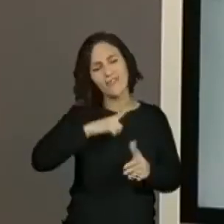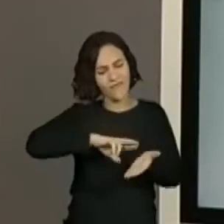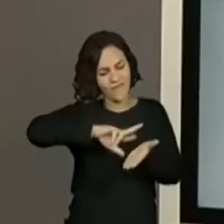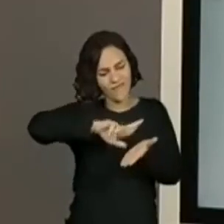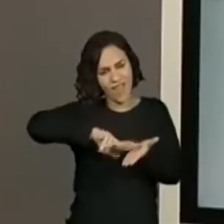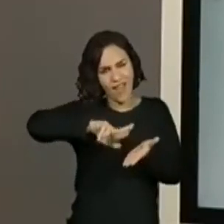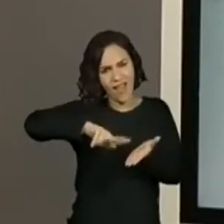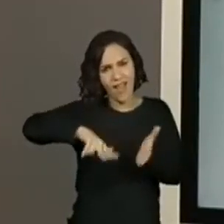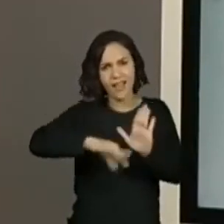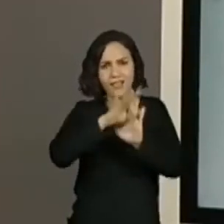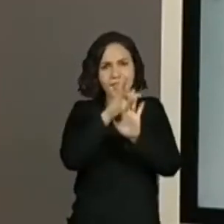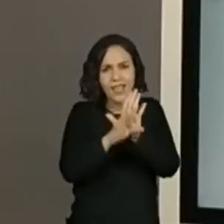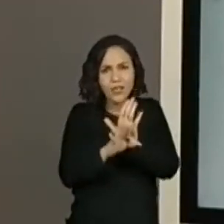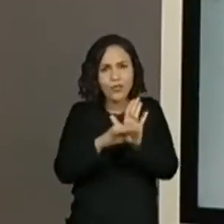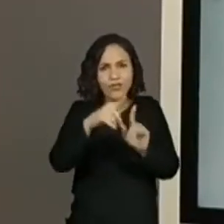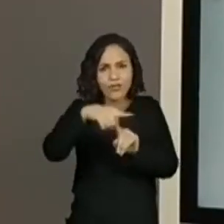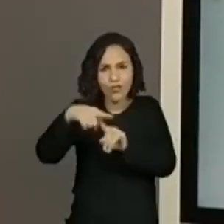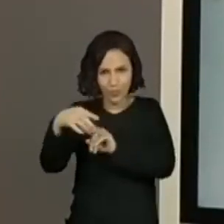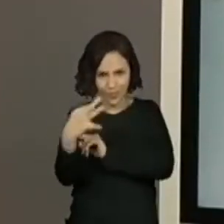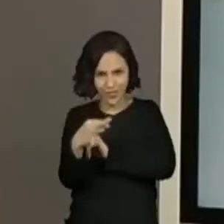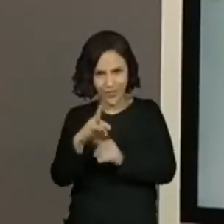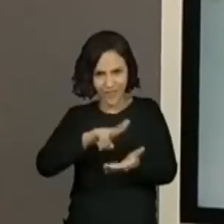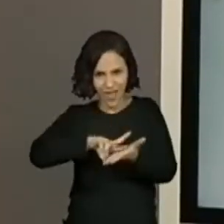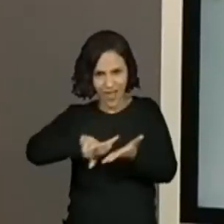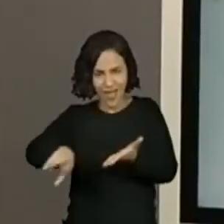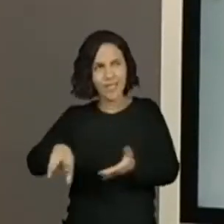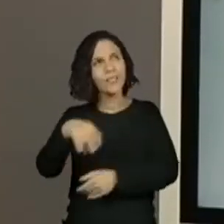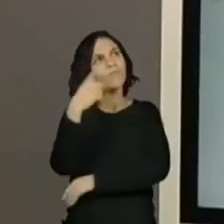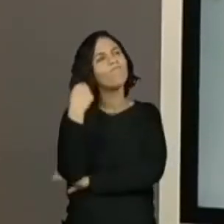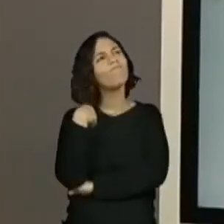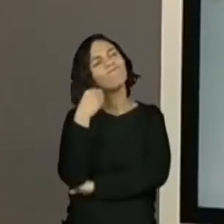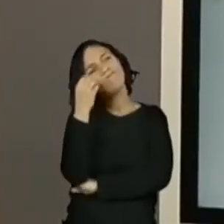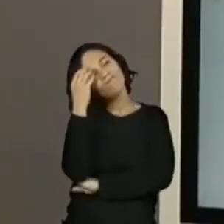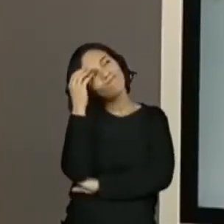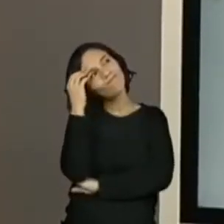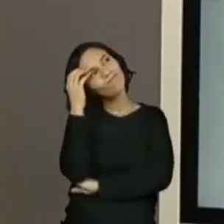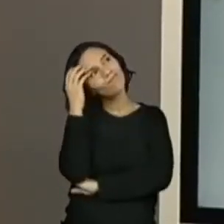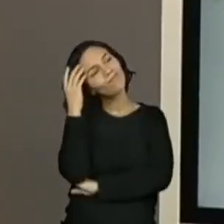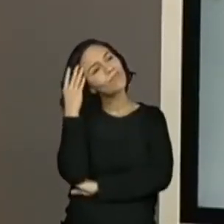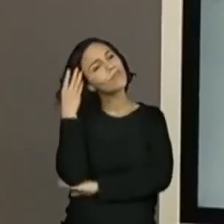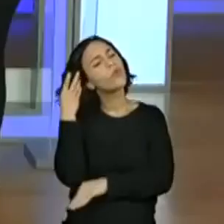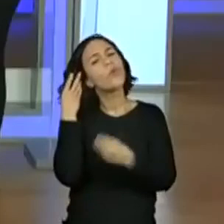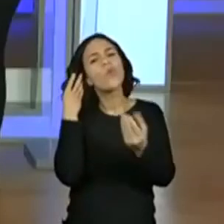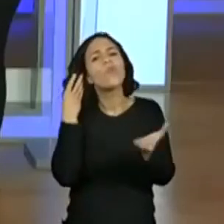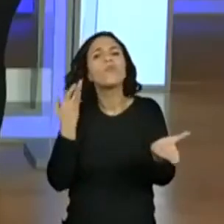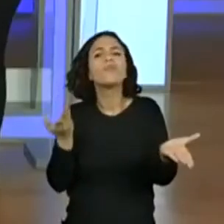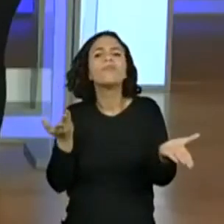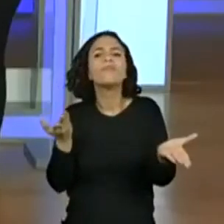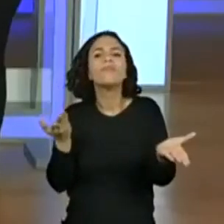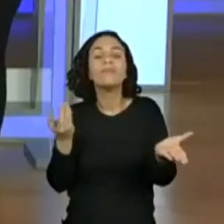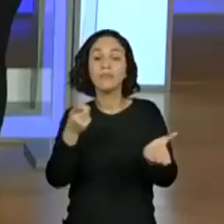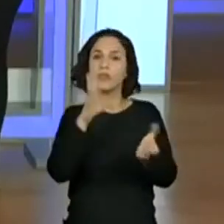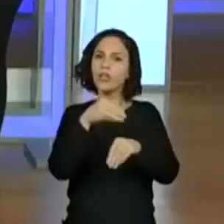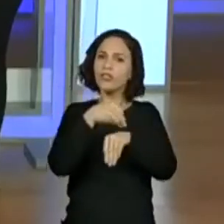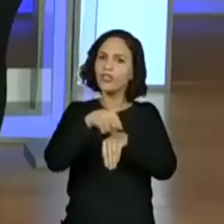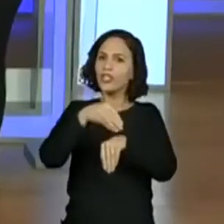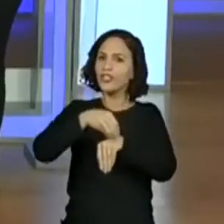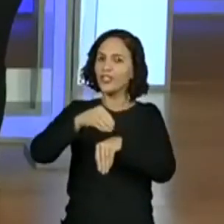que vocês conhecem. Tá, eles estão pensando e eu estou pensando aqui também. Que tipo de texto é esse? Mas você deu muitas dicas.